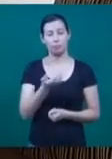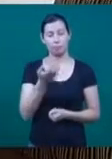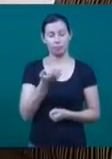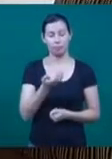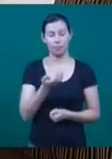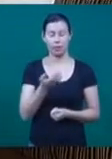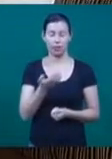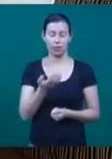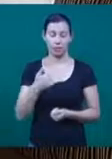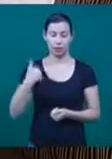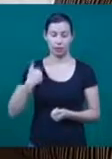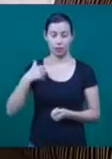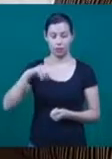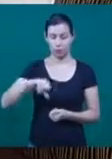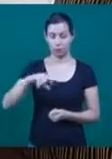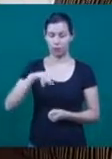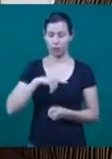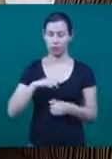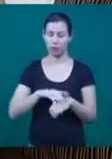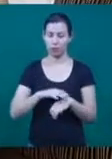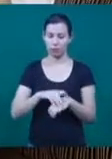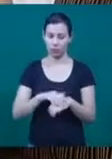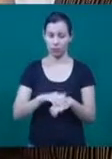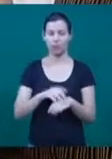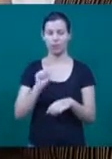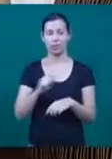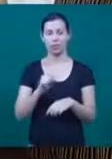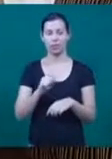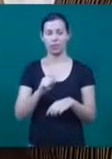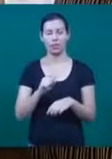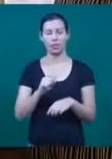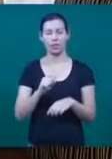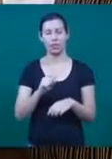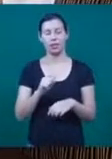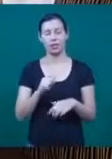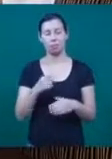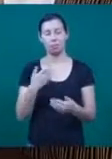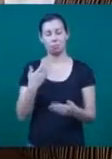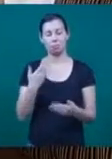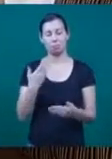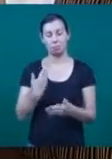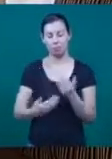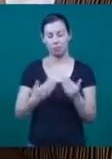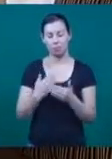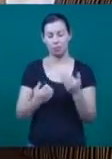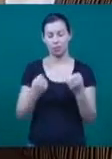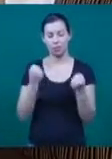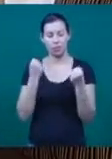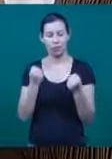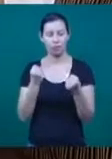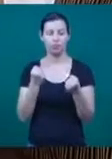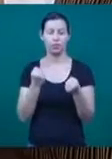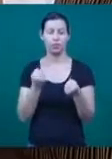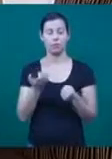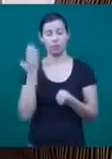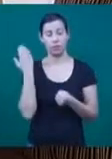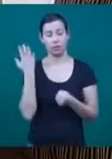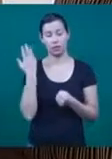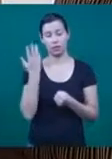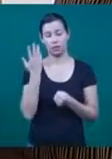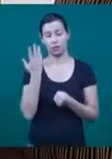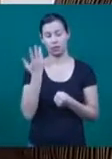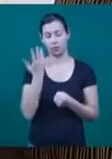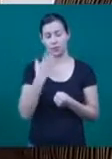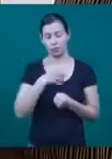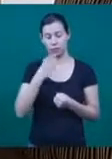força, perda de sensibilidade total. Eu ainda brincava muito, meus filhos estavam muito pequenos na época, e eu tinha que levar a